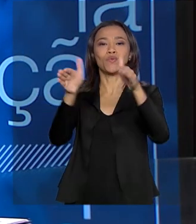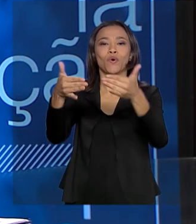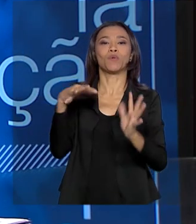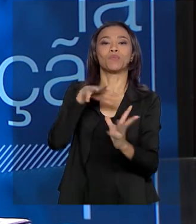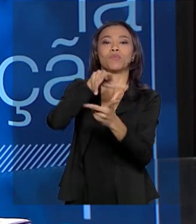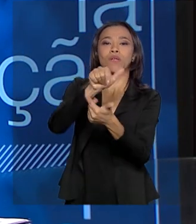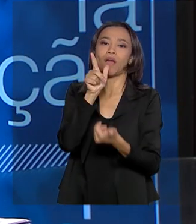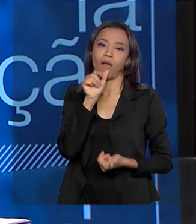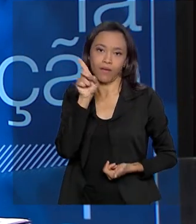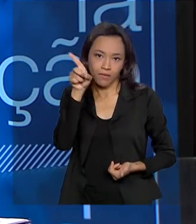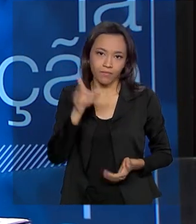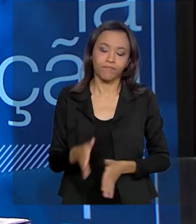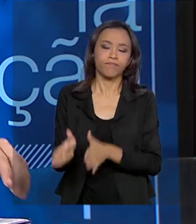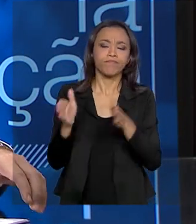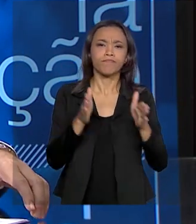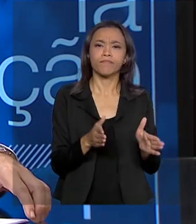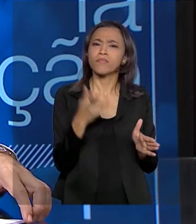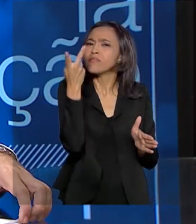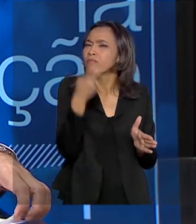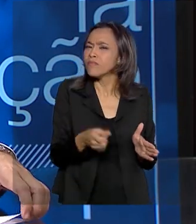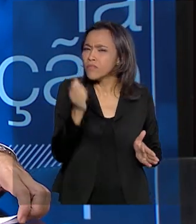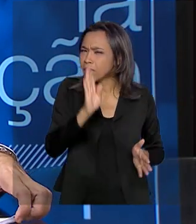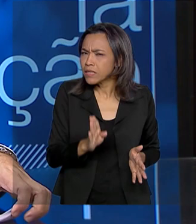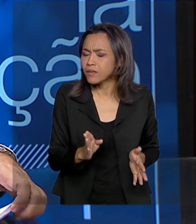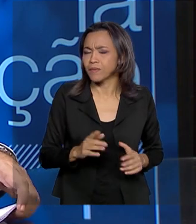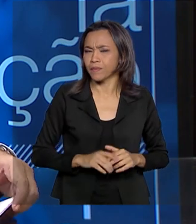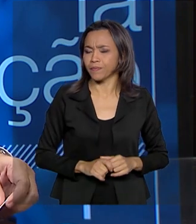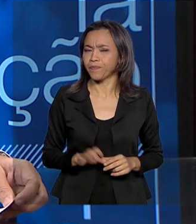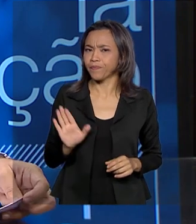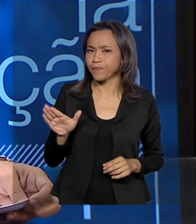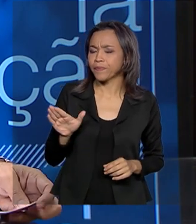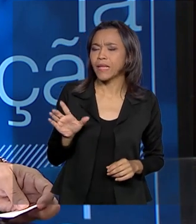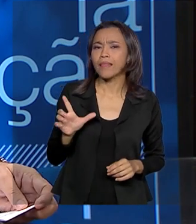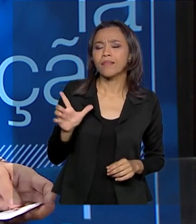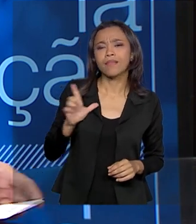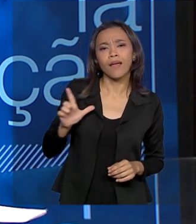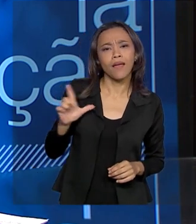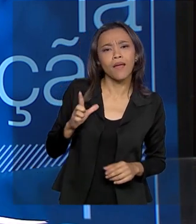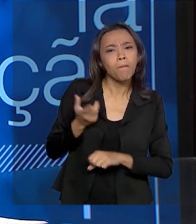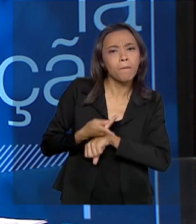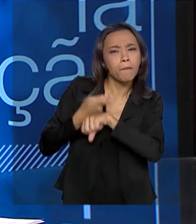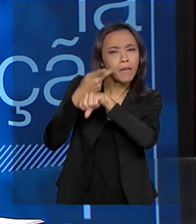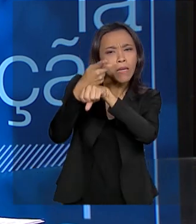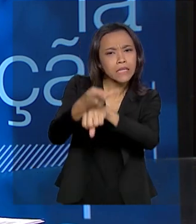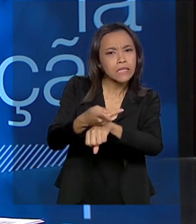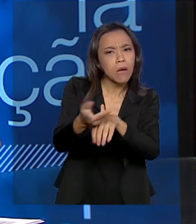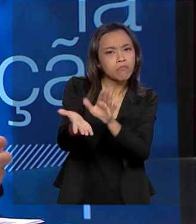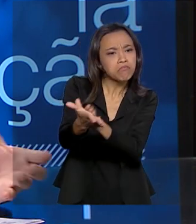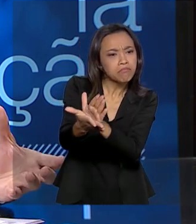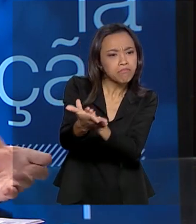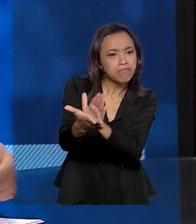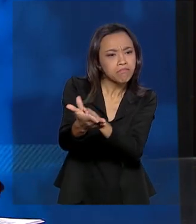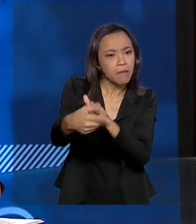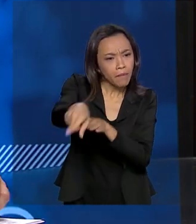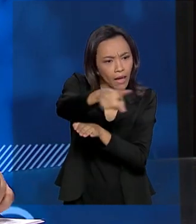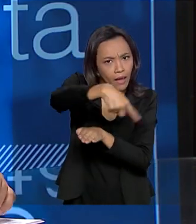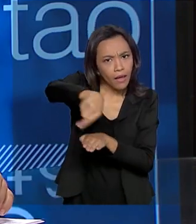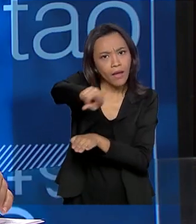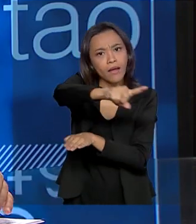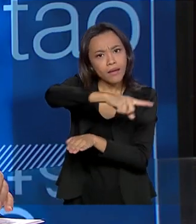no Brasil, existe algum tipo de premiação da ANA em relação a esses